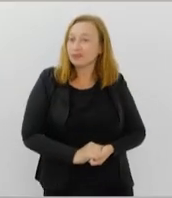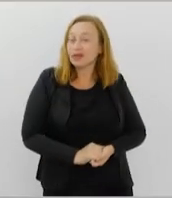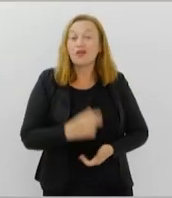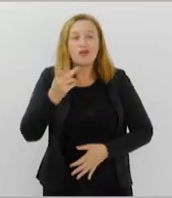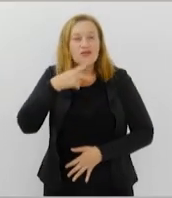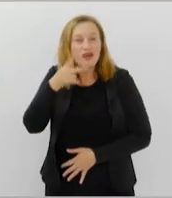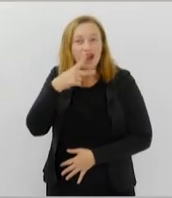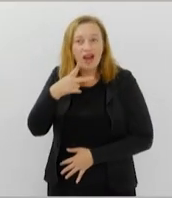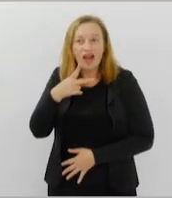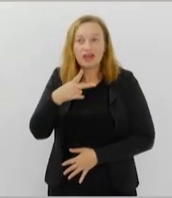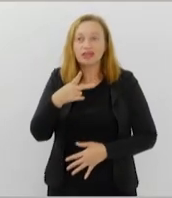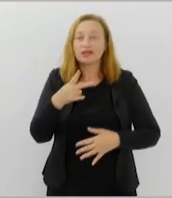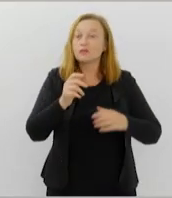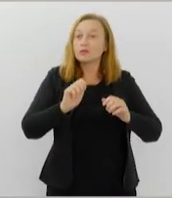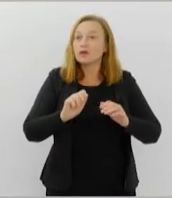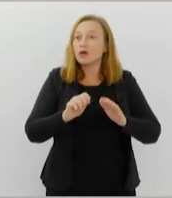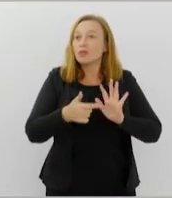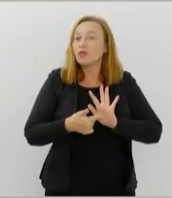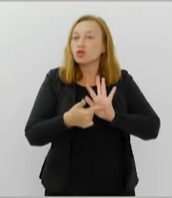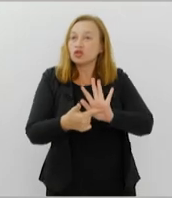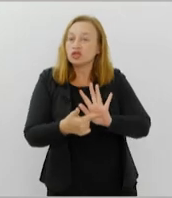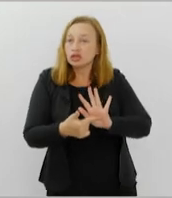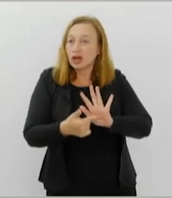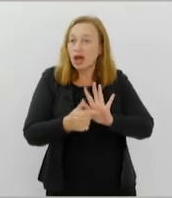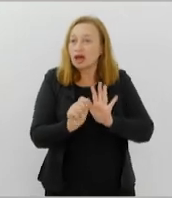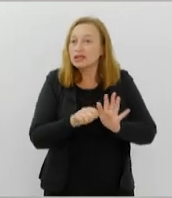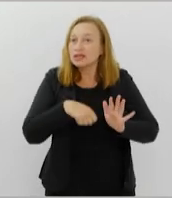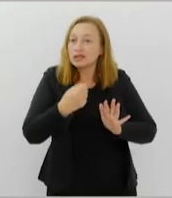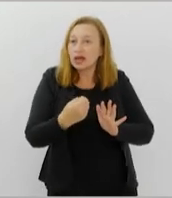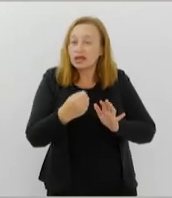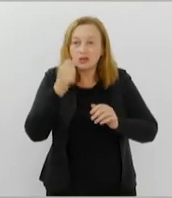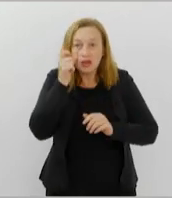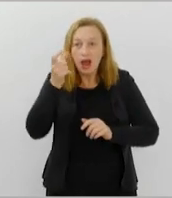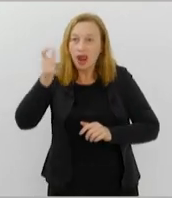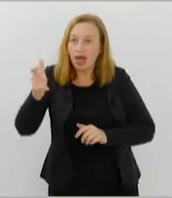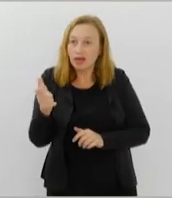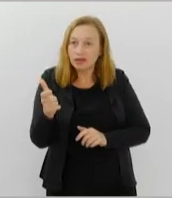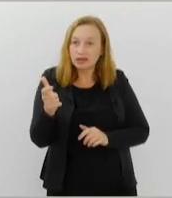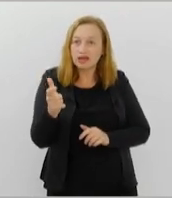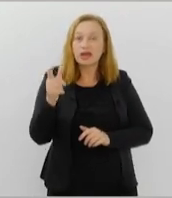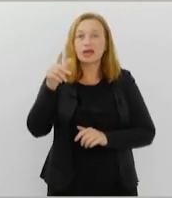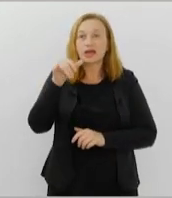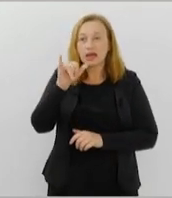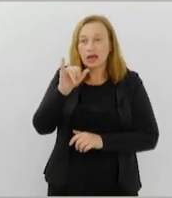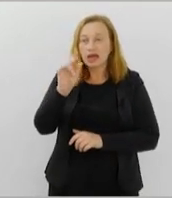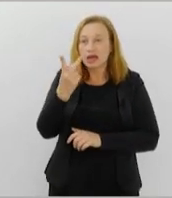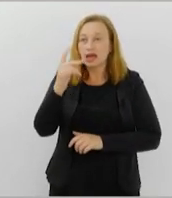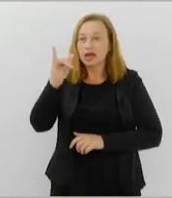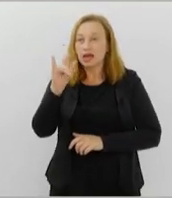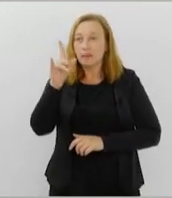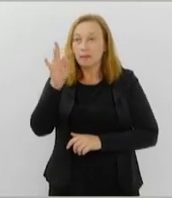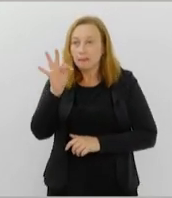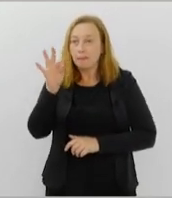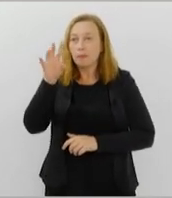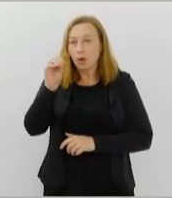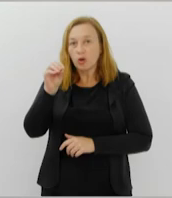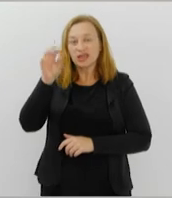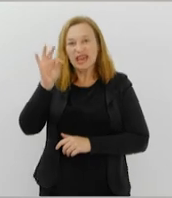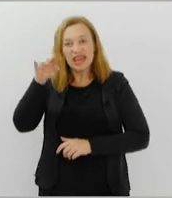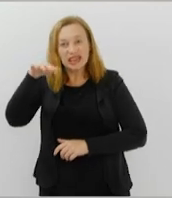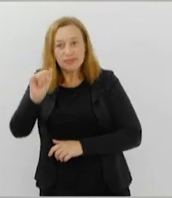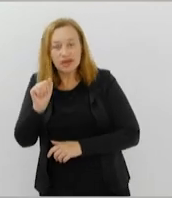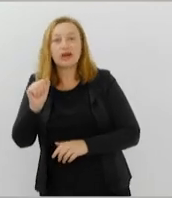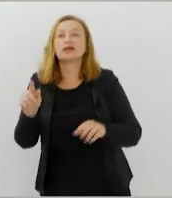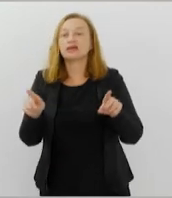falar sobre sinais de alerta relacionados à hipotonia como um sinal de atraso no desenvolvimento neuropsicomotor. E a